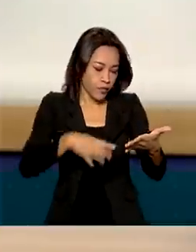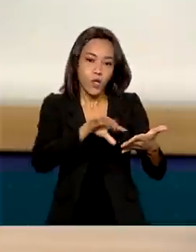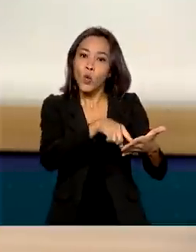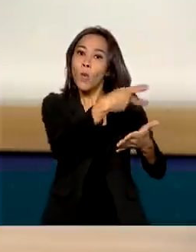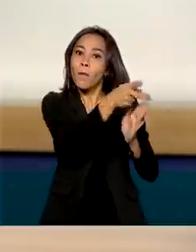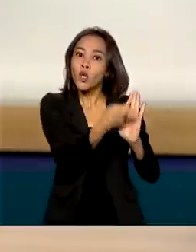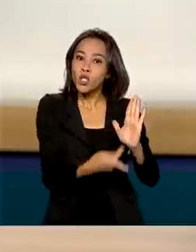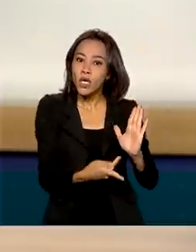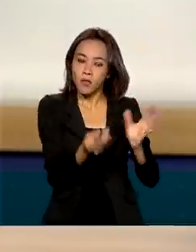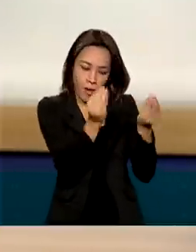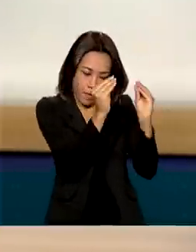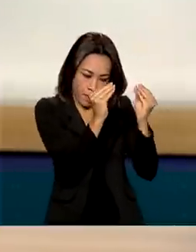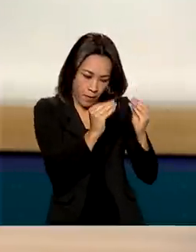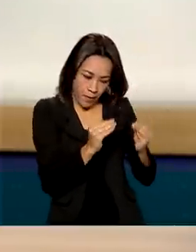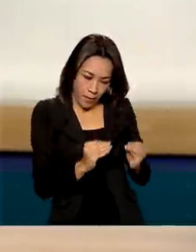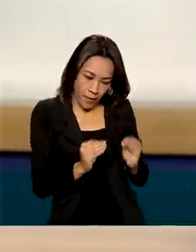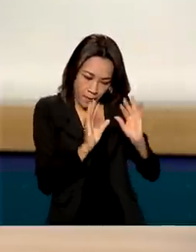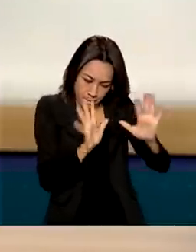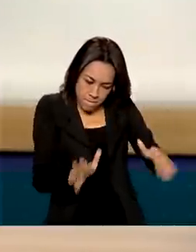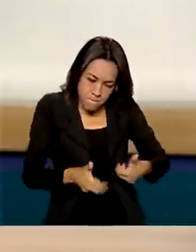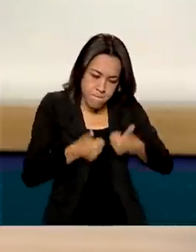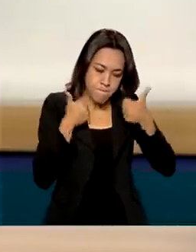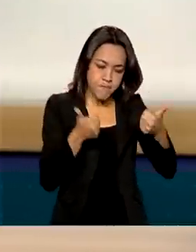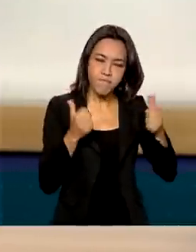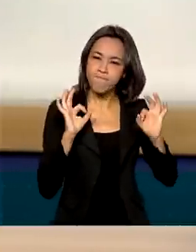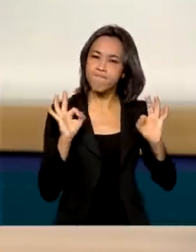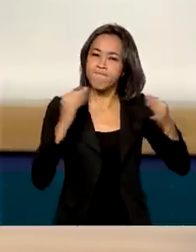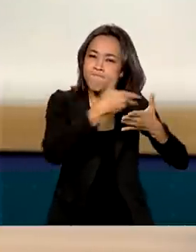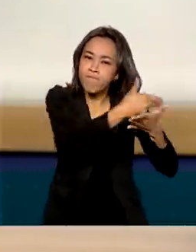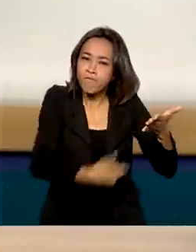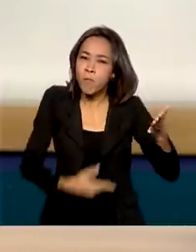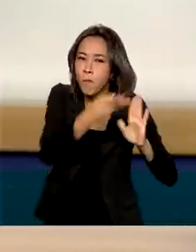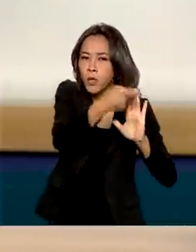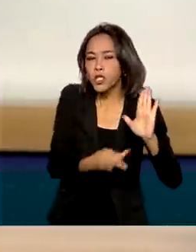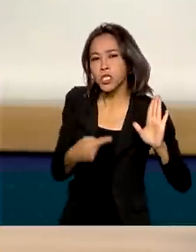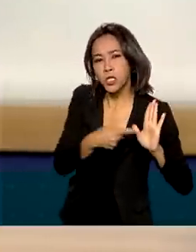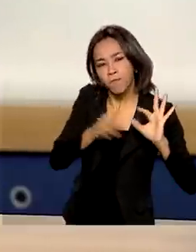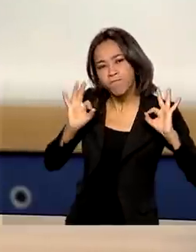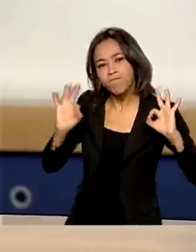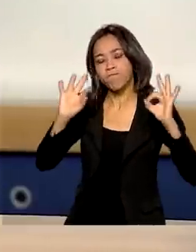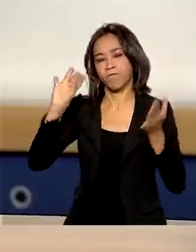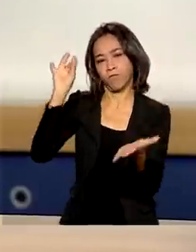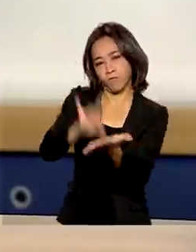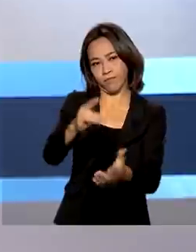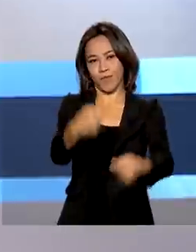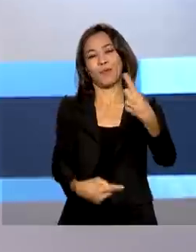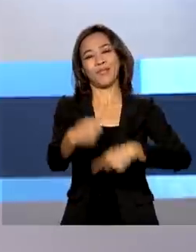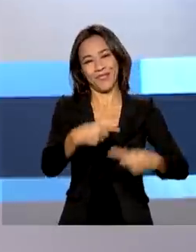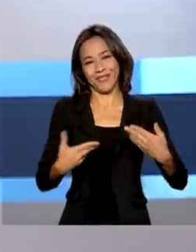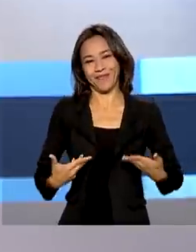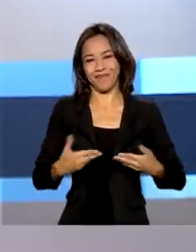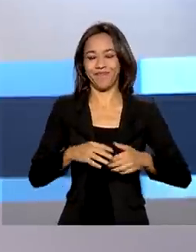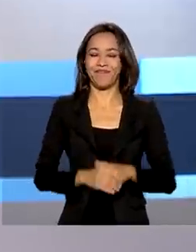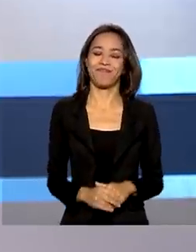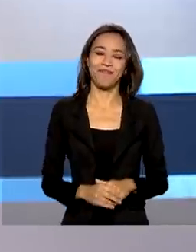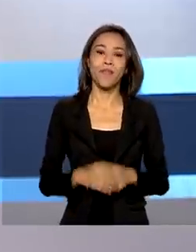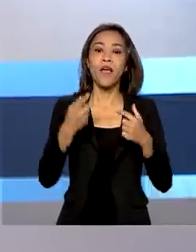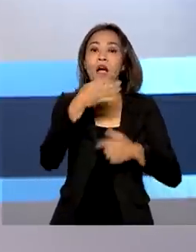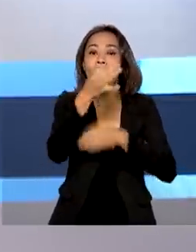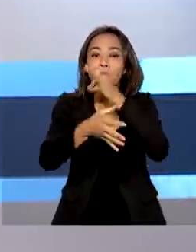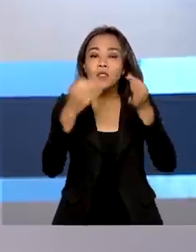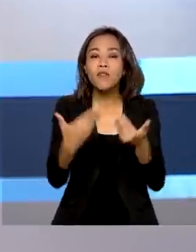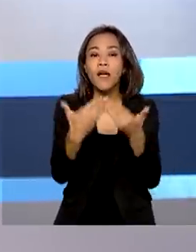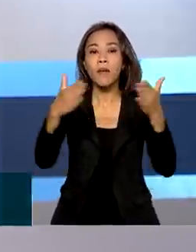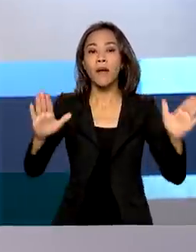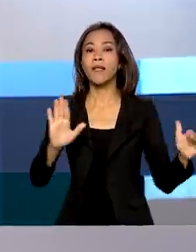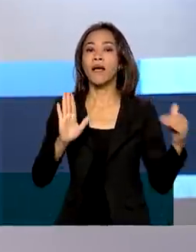sim de contribuir para que a gente faça um projeto que, de fato, se transforme em uma realidade de política pública. A consulta fica aberta até